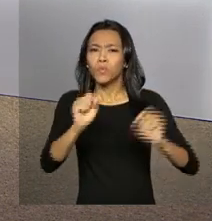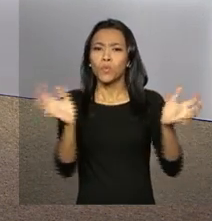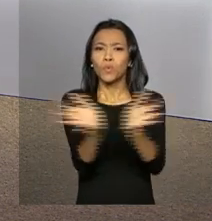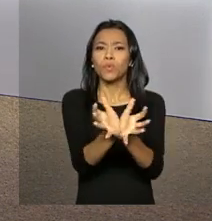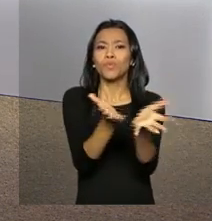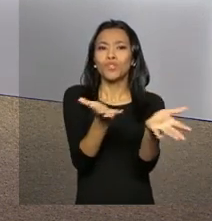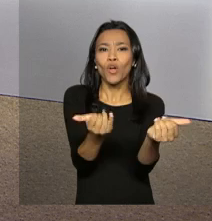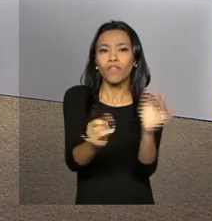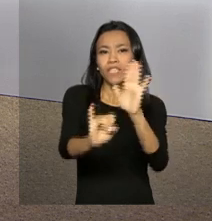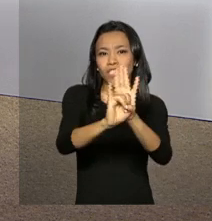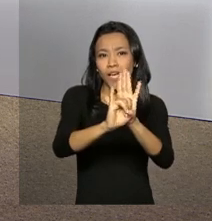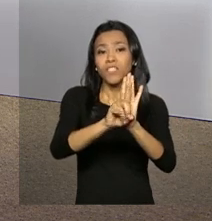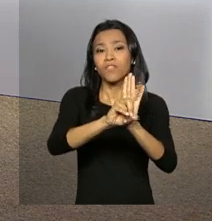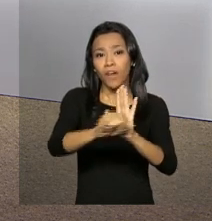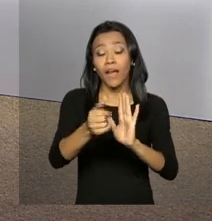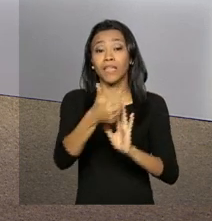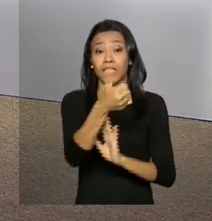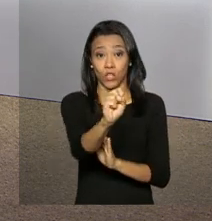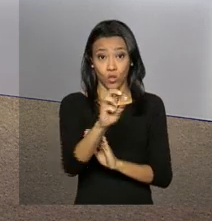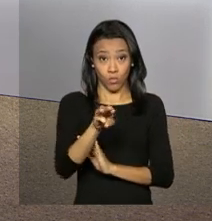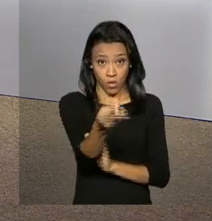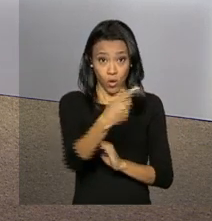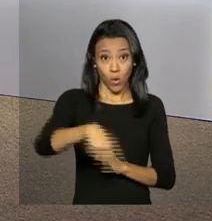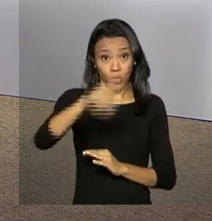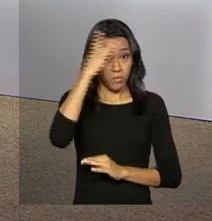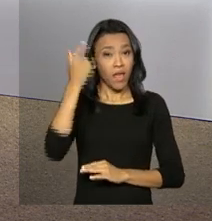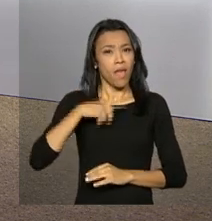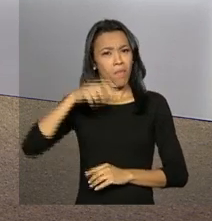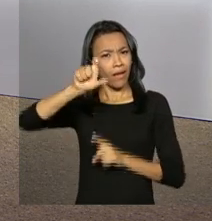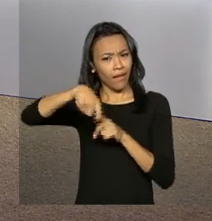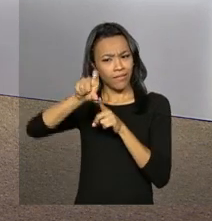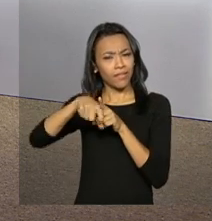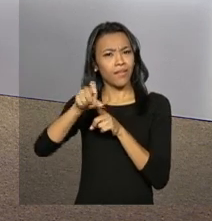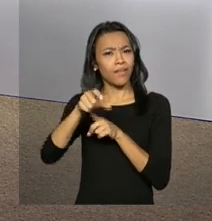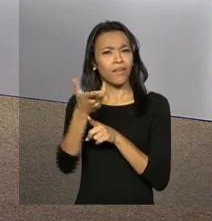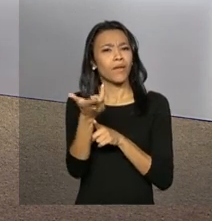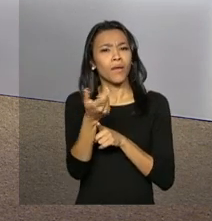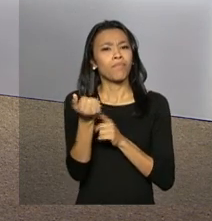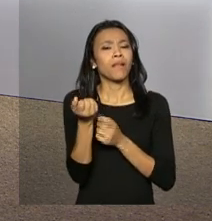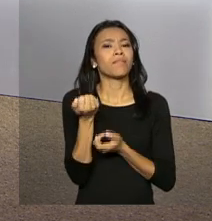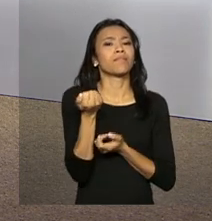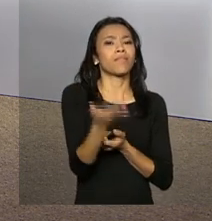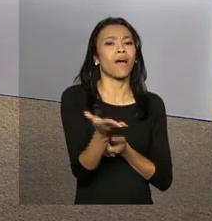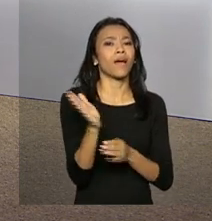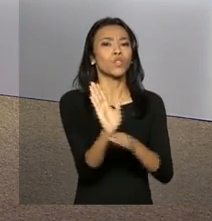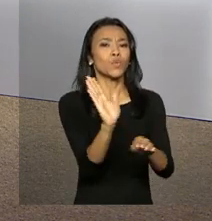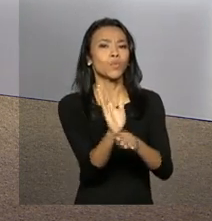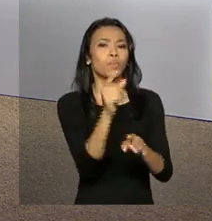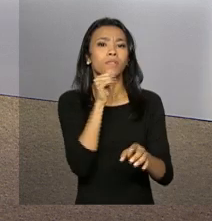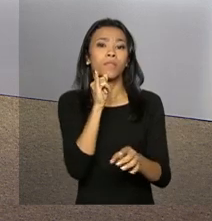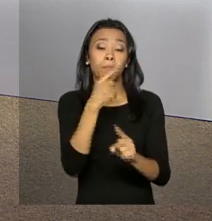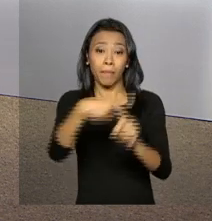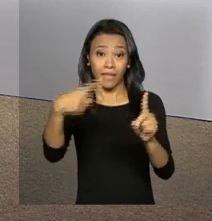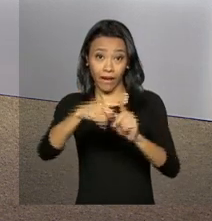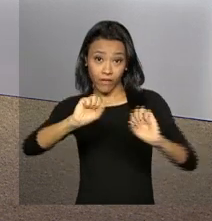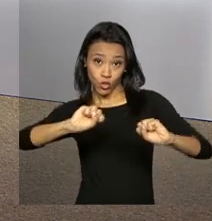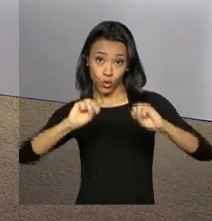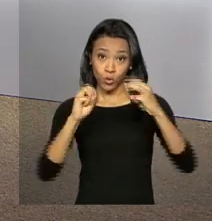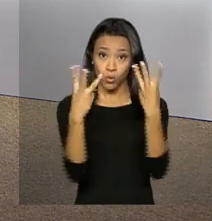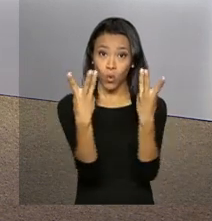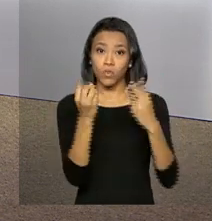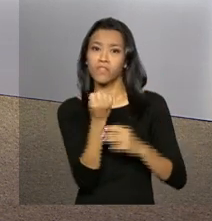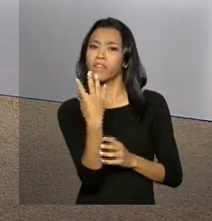18 milhões de brasileiros de baixa renda. É uma carteirinha criada para oferecer benefícios, como a meia entrada em shows e